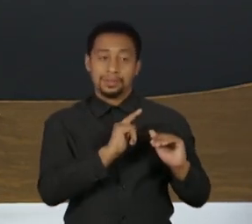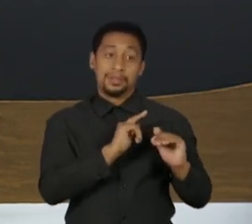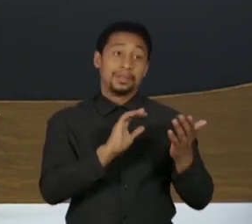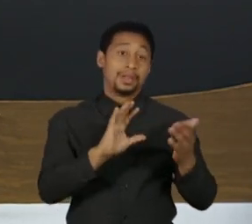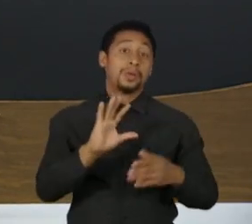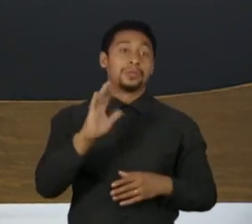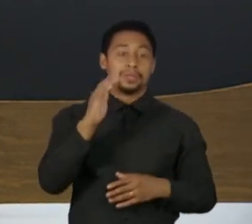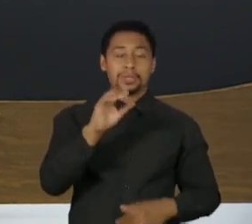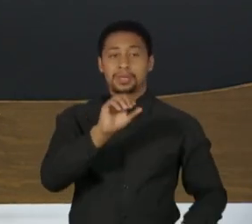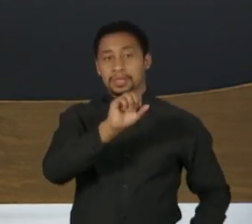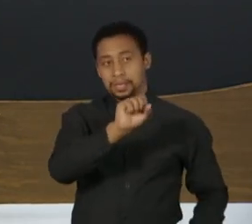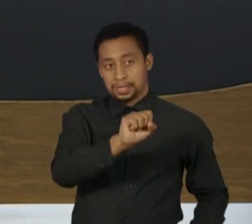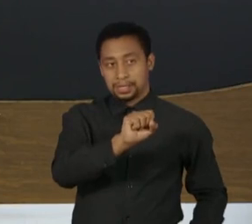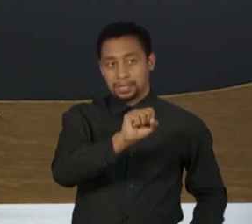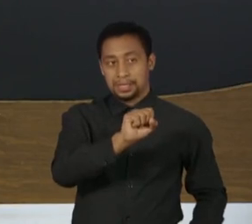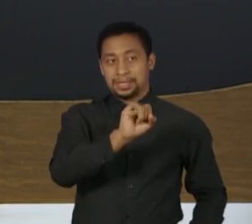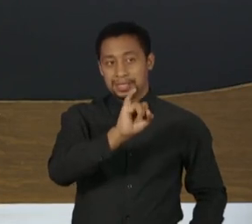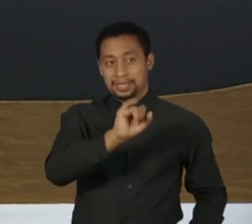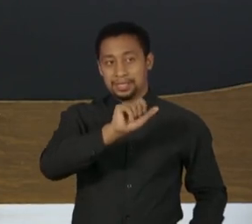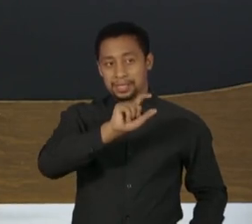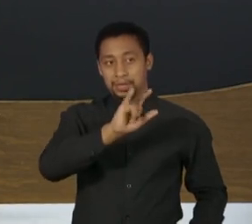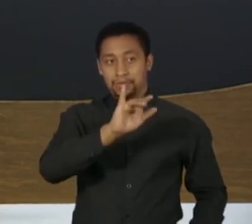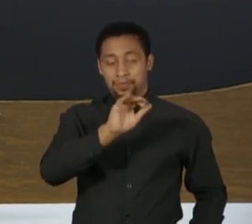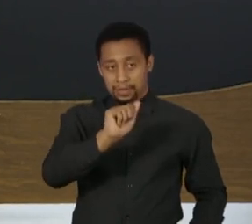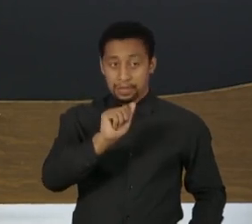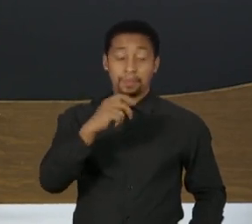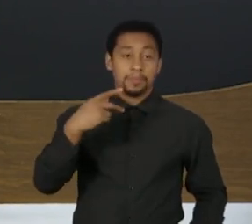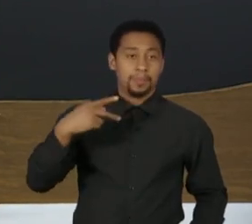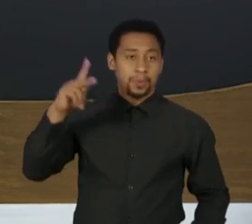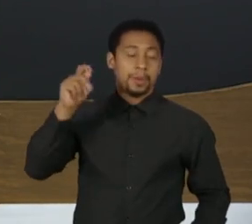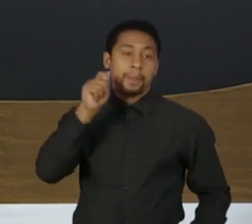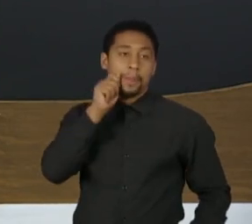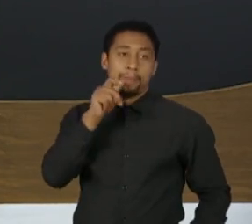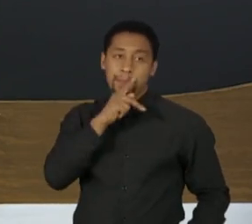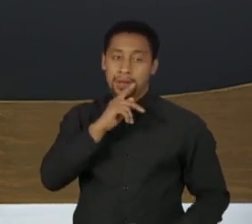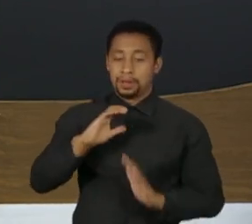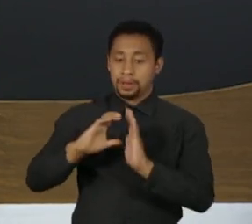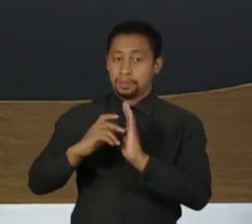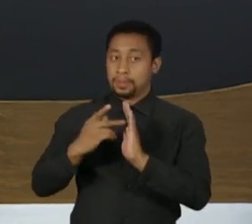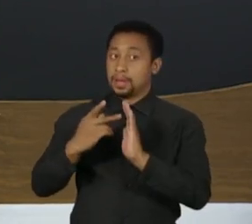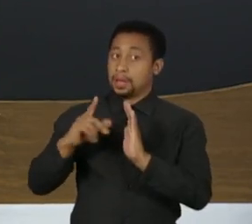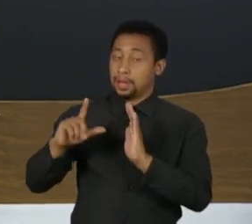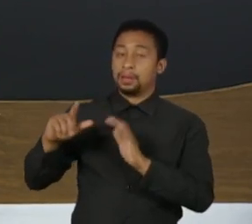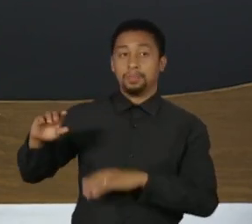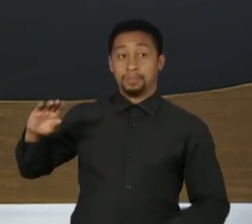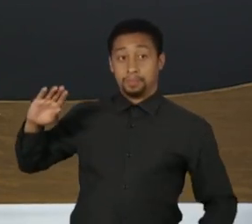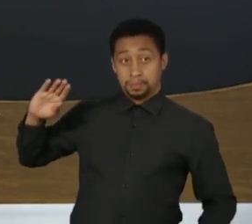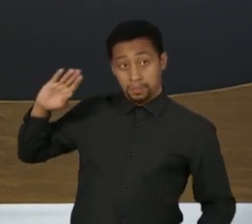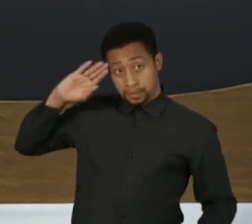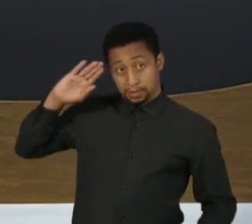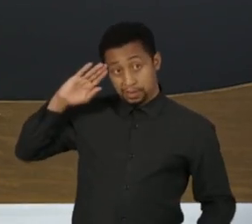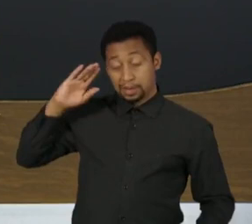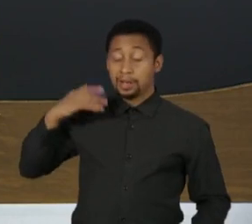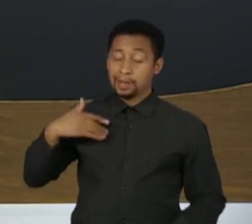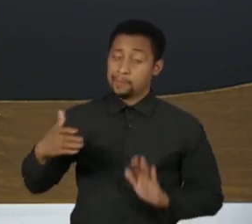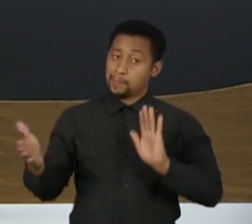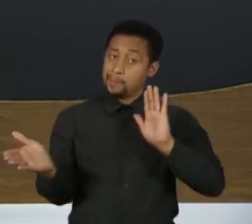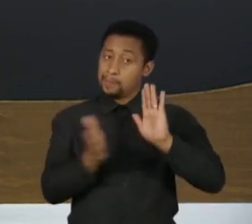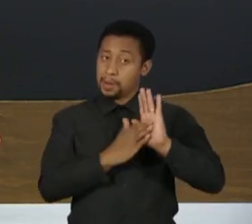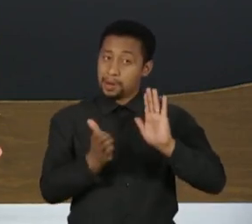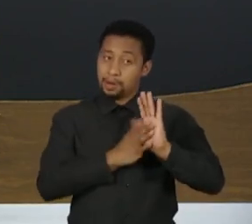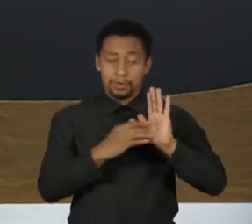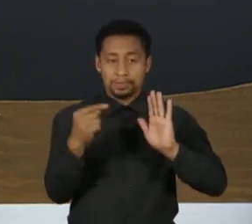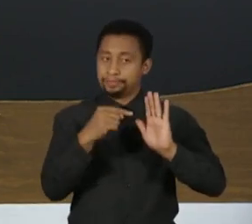Waiampi, do Amapá, que é do PL, que é também militar e que defende uma série de pautas que vão